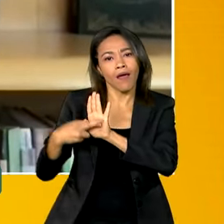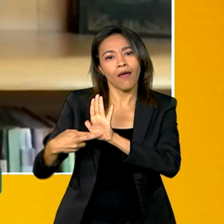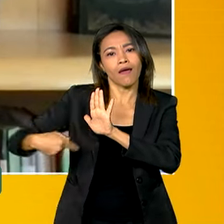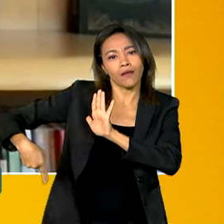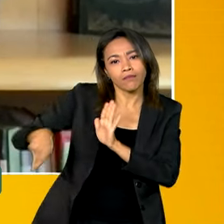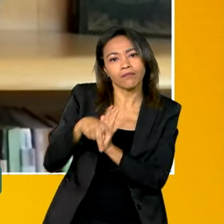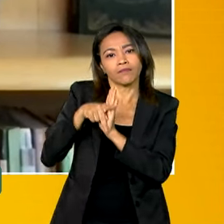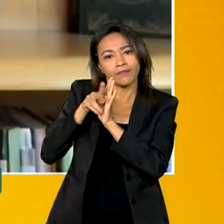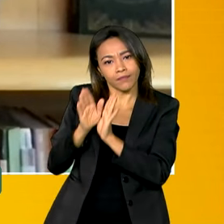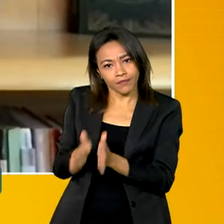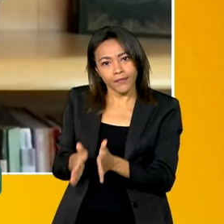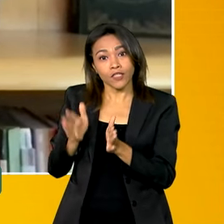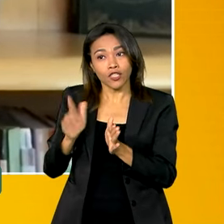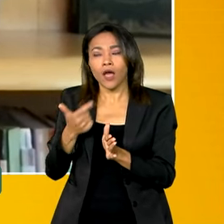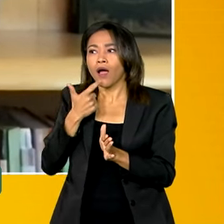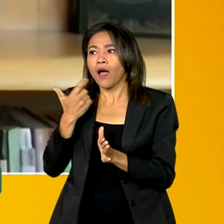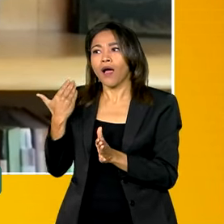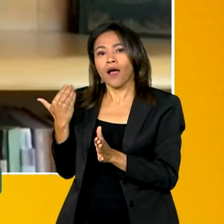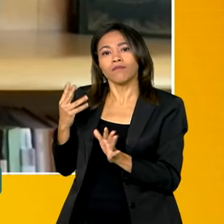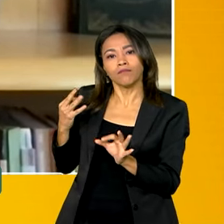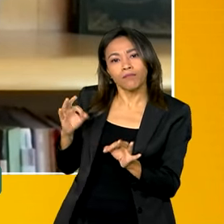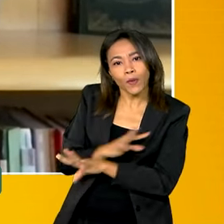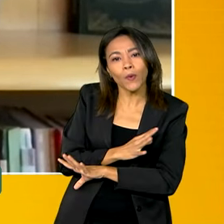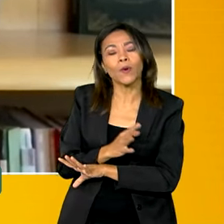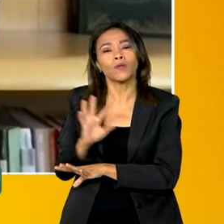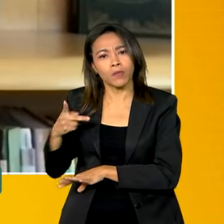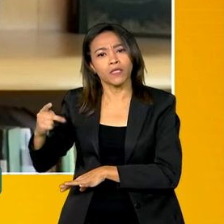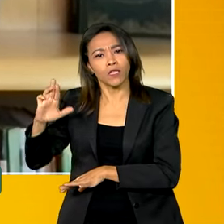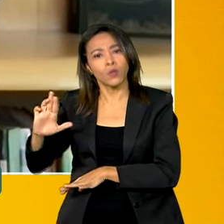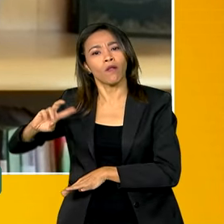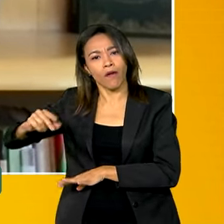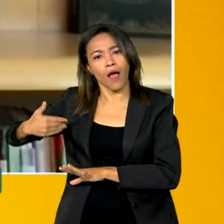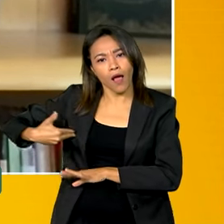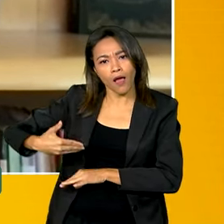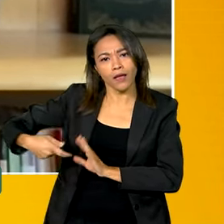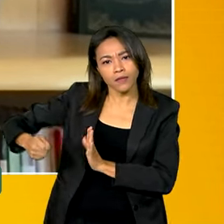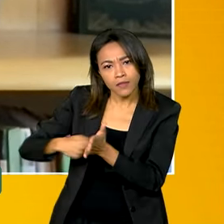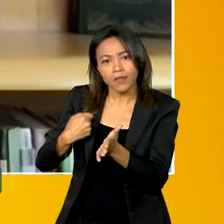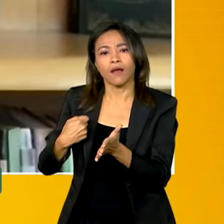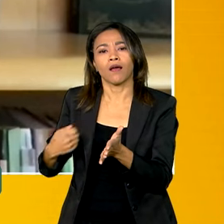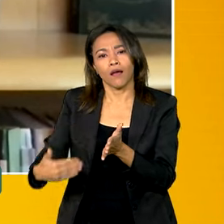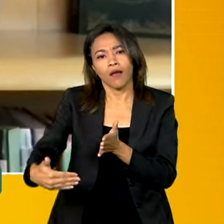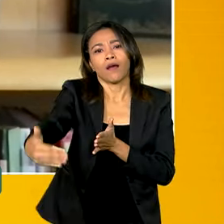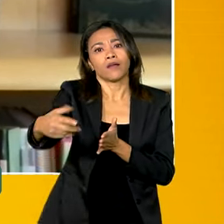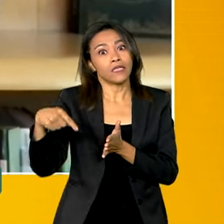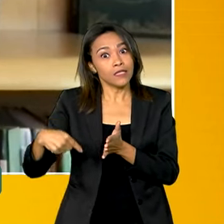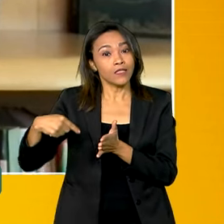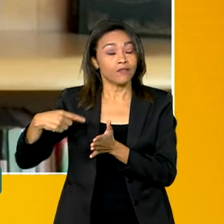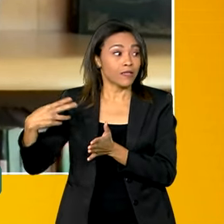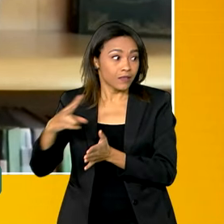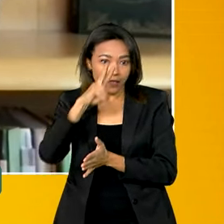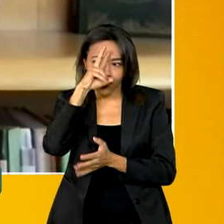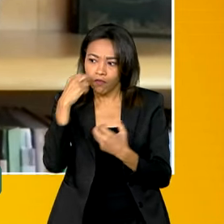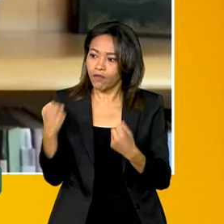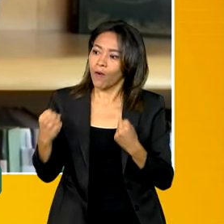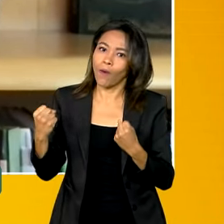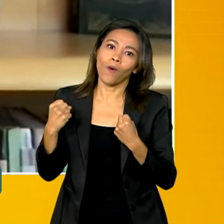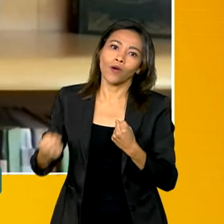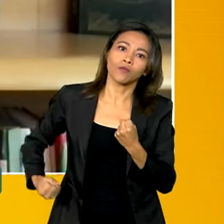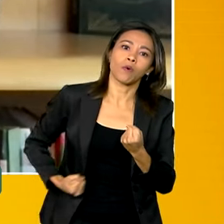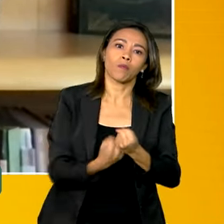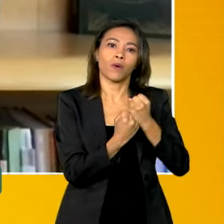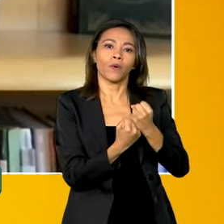agora que acabamos de conquistar também, o presidente Lula vai sancionar, vai trazer uma virada muito forte para nossas indústrias